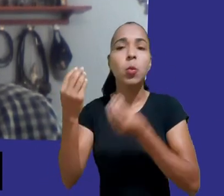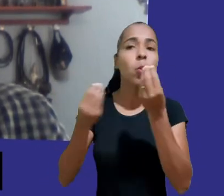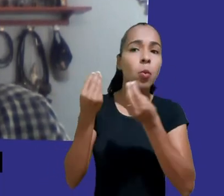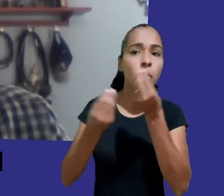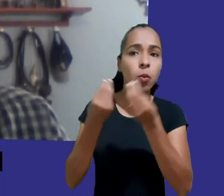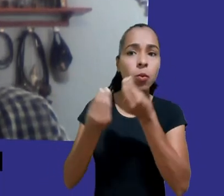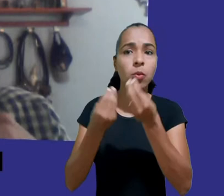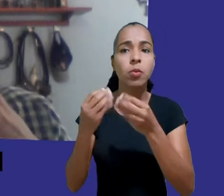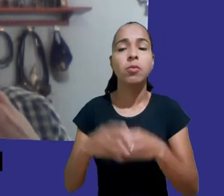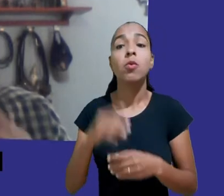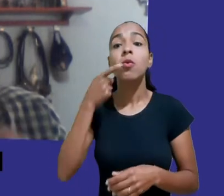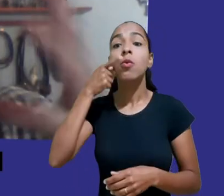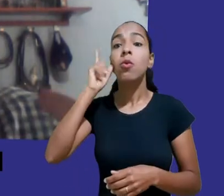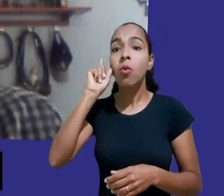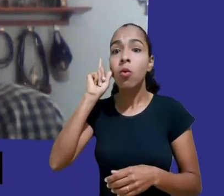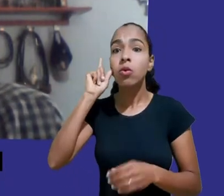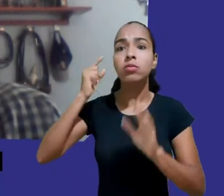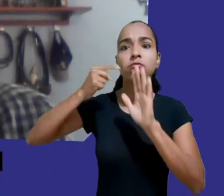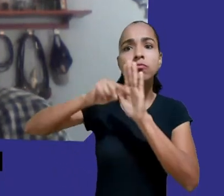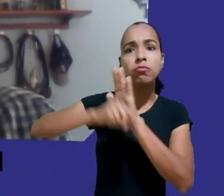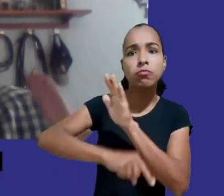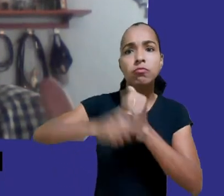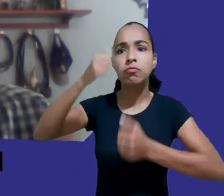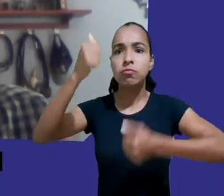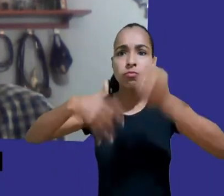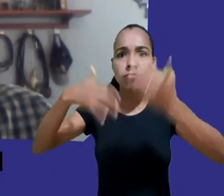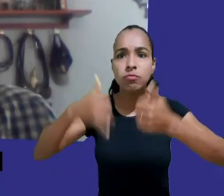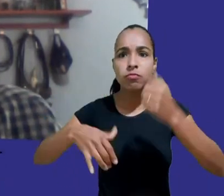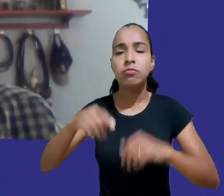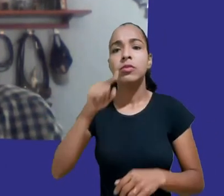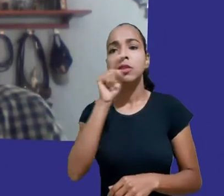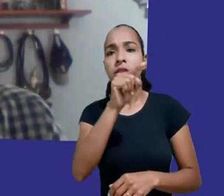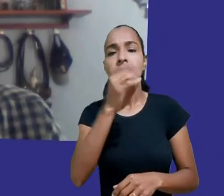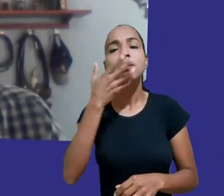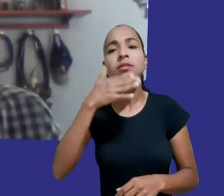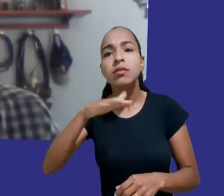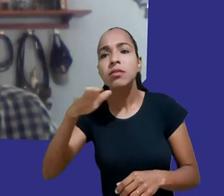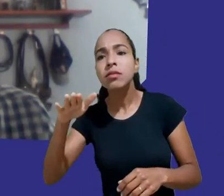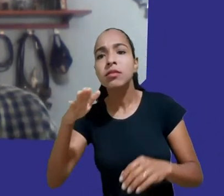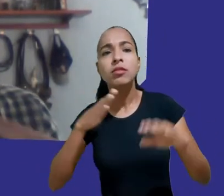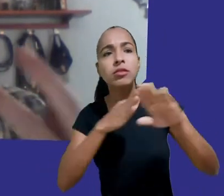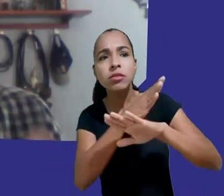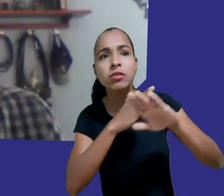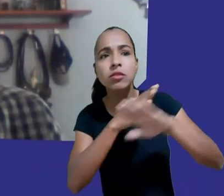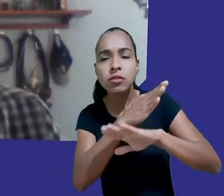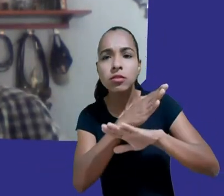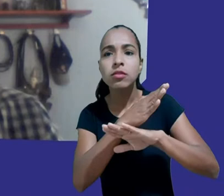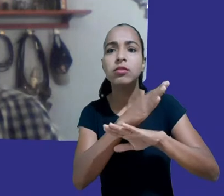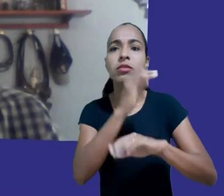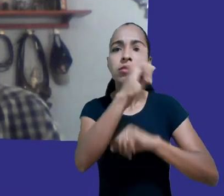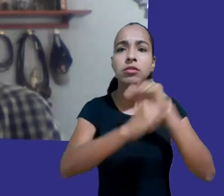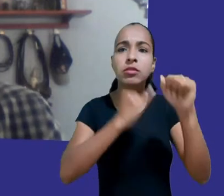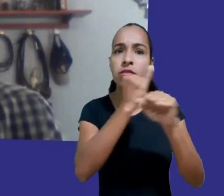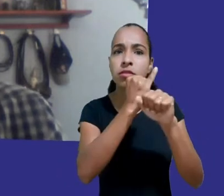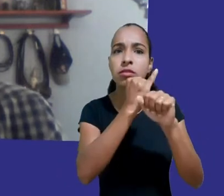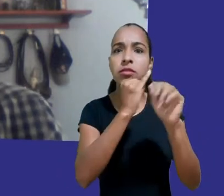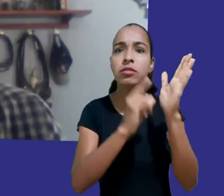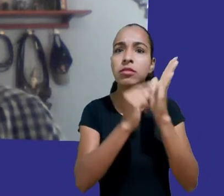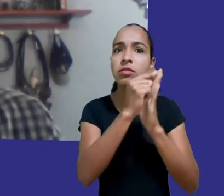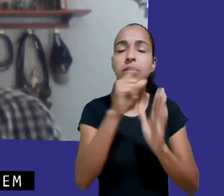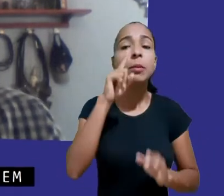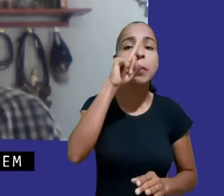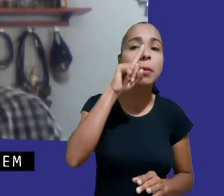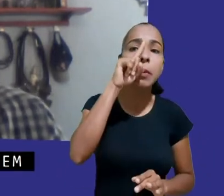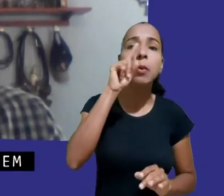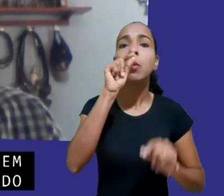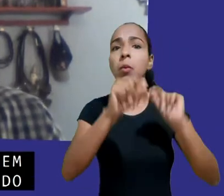recentes relacionados à participação infantil na internet e os riscos que existem nesse ambiente digital, sobretudo relacionados à exploração comercial de